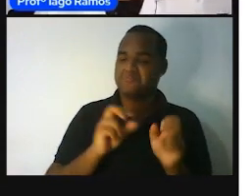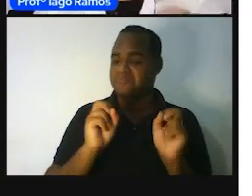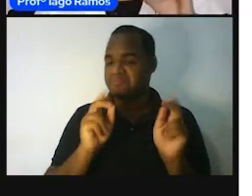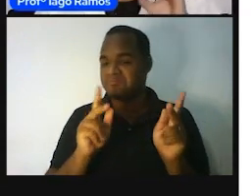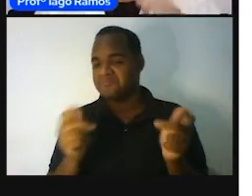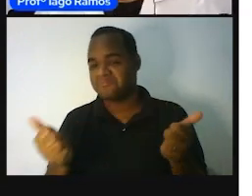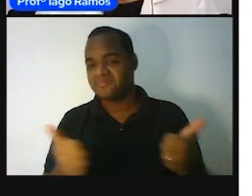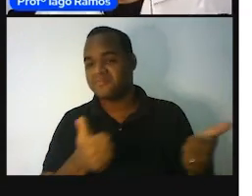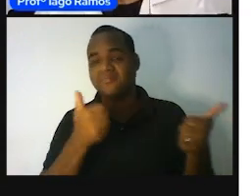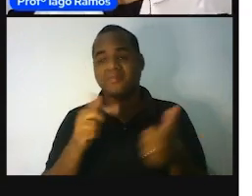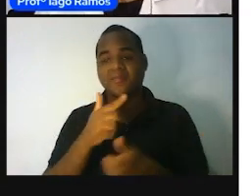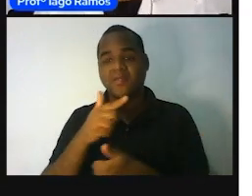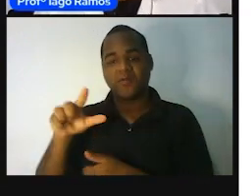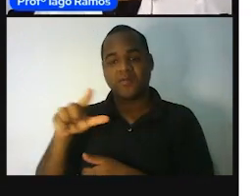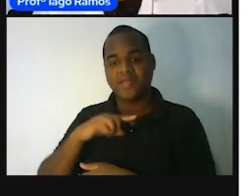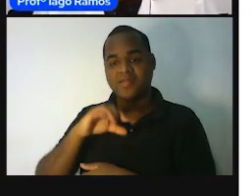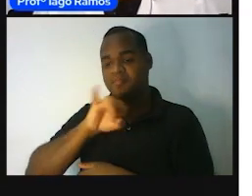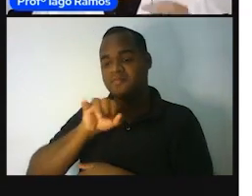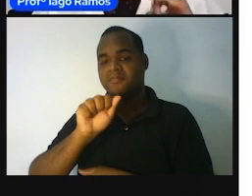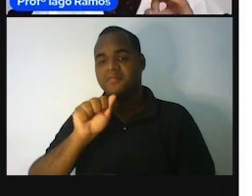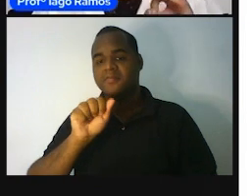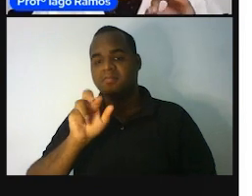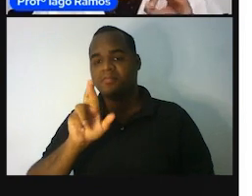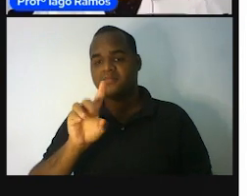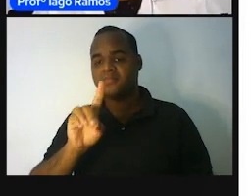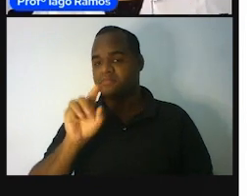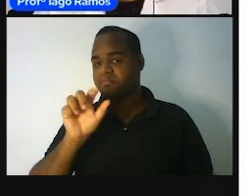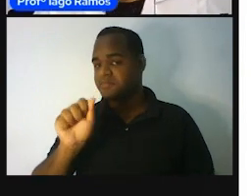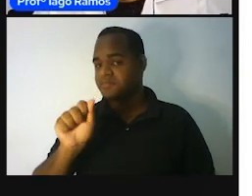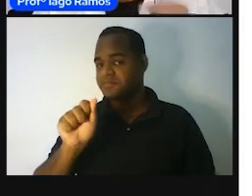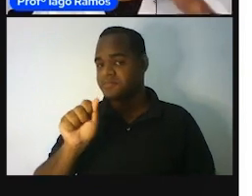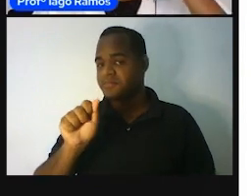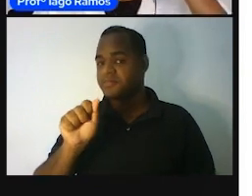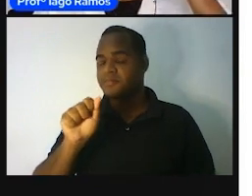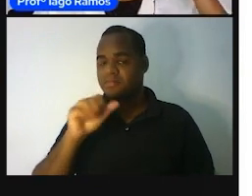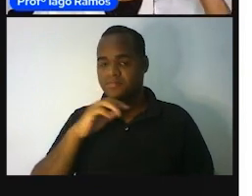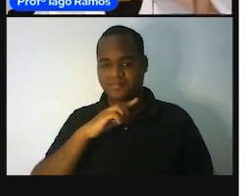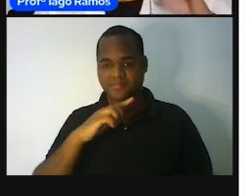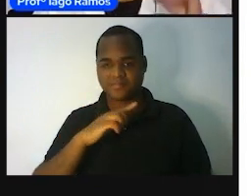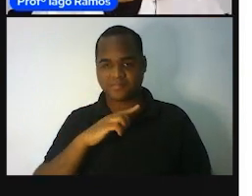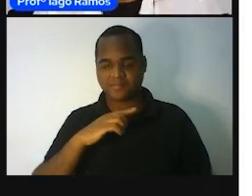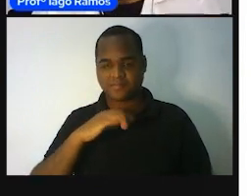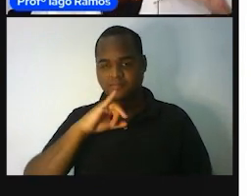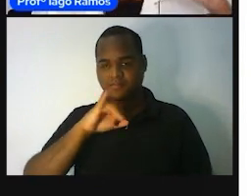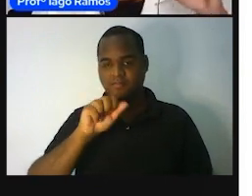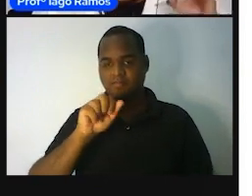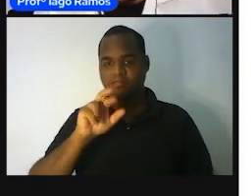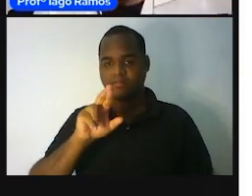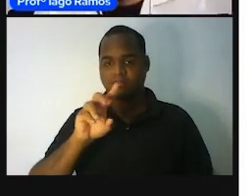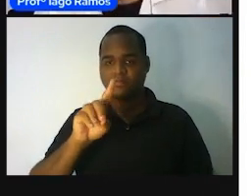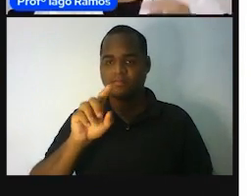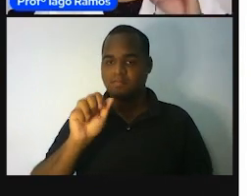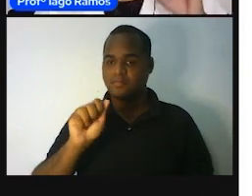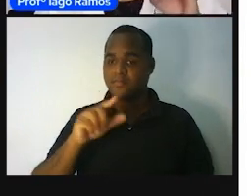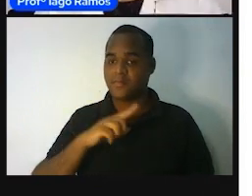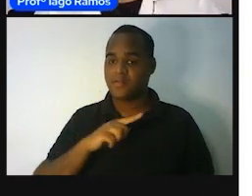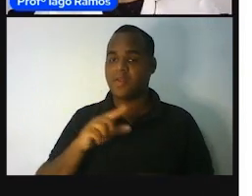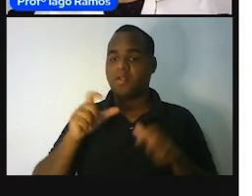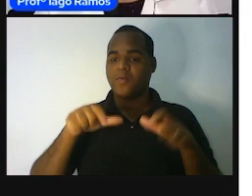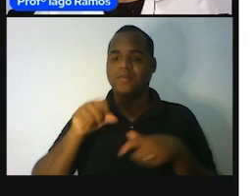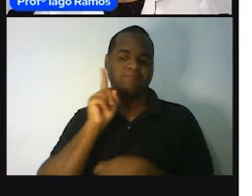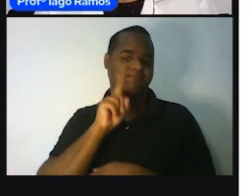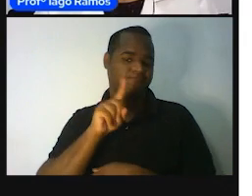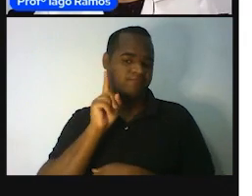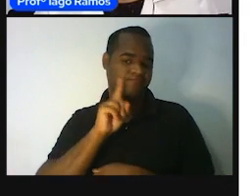ter uma pedra a chamada da jarda. Essa, é... usada no necessário o burio.